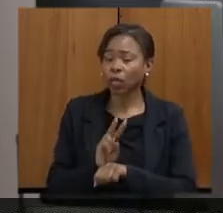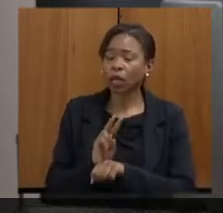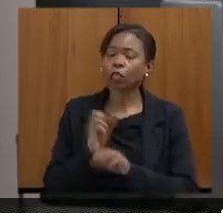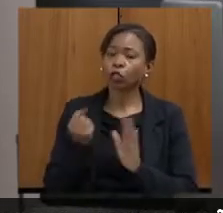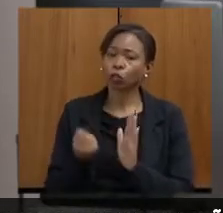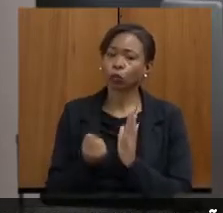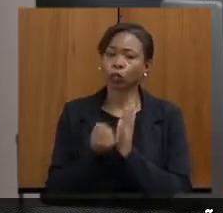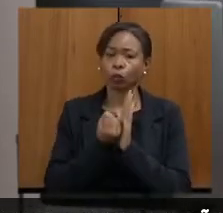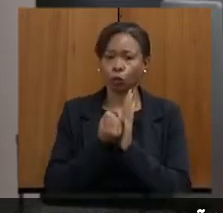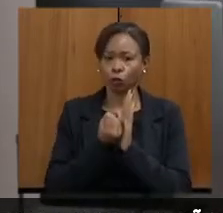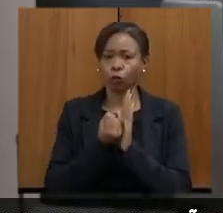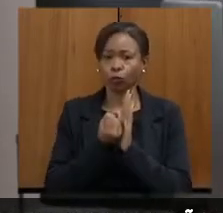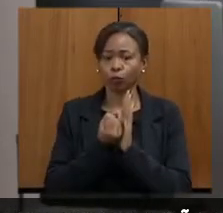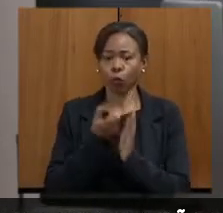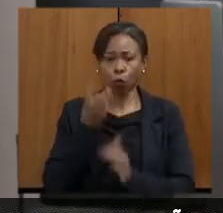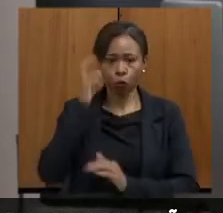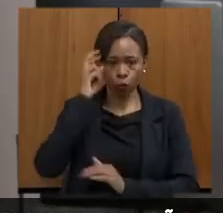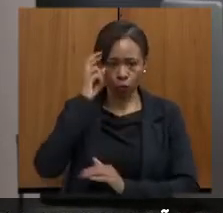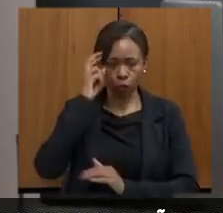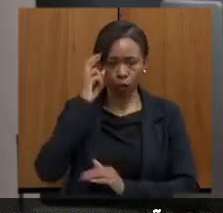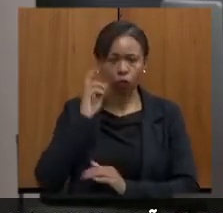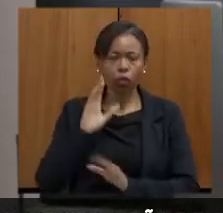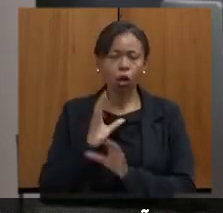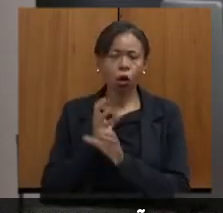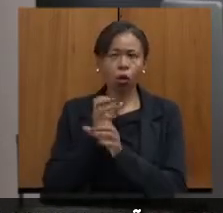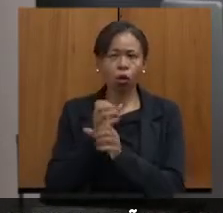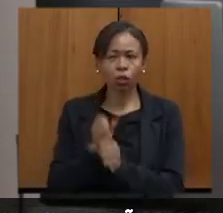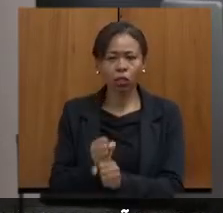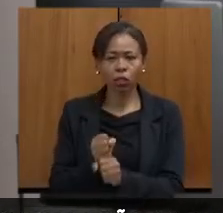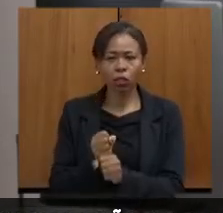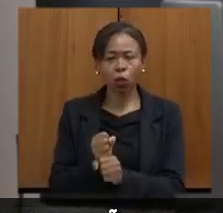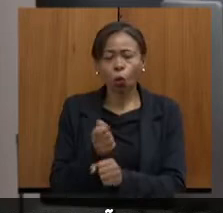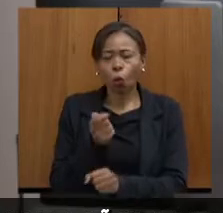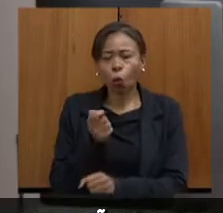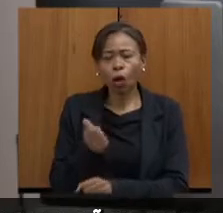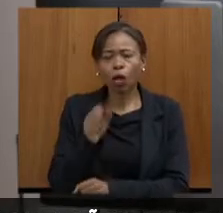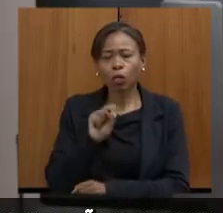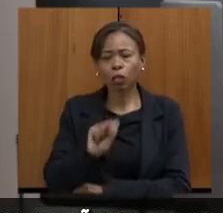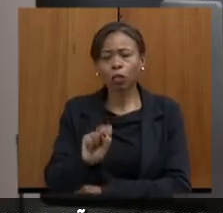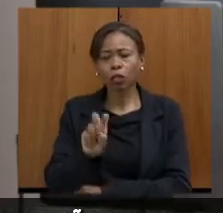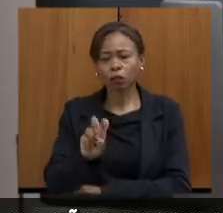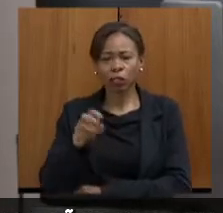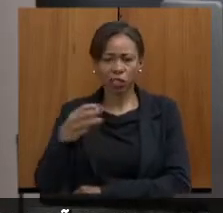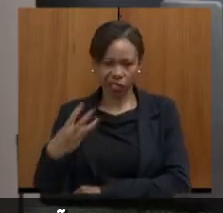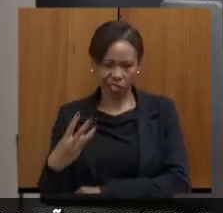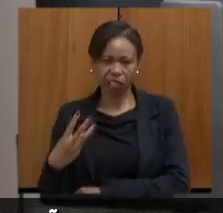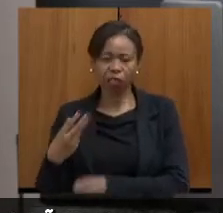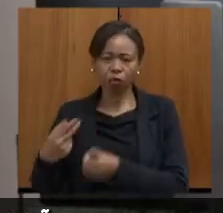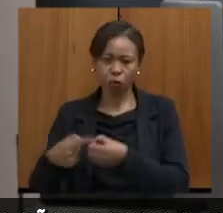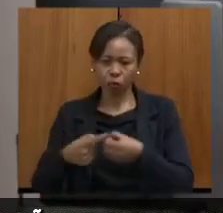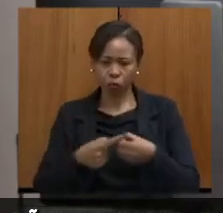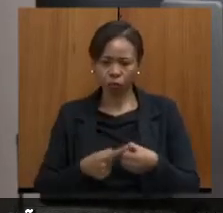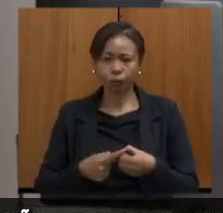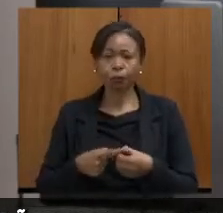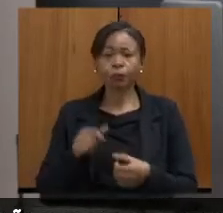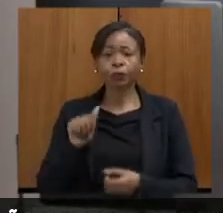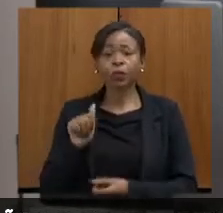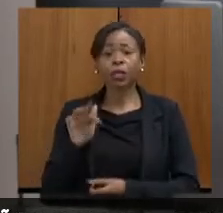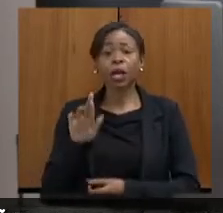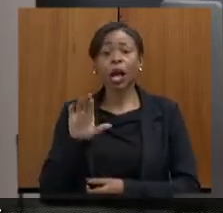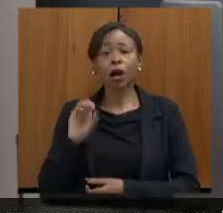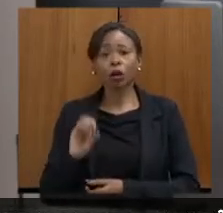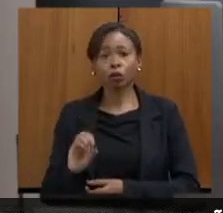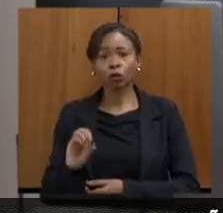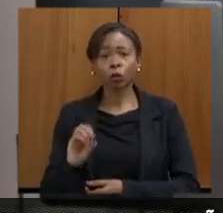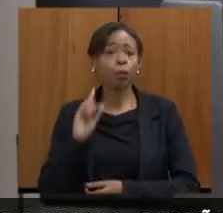835, nós estamos quase chegando à totalidade dos 853 municípios. A afro-mineiridade, nós